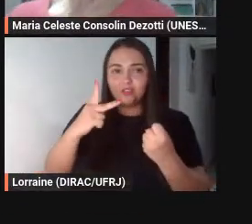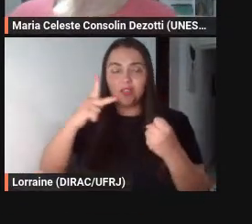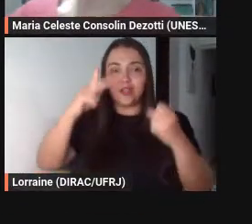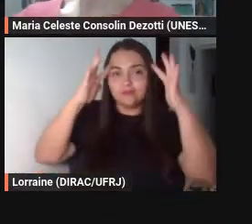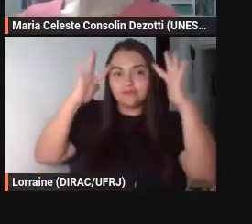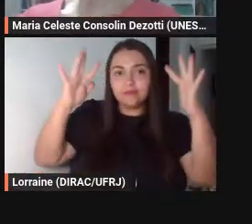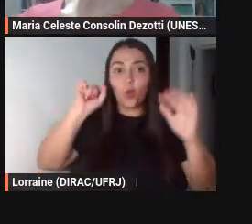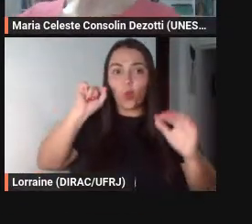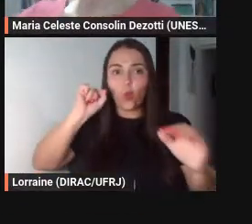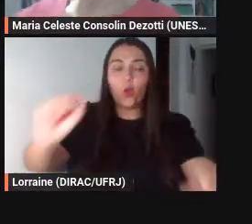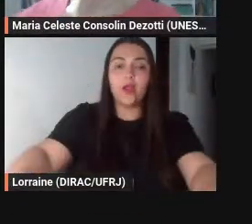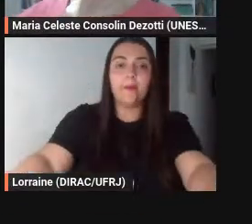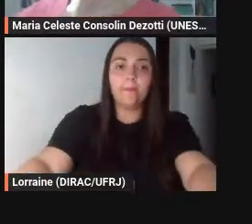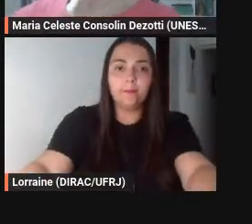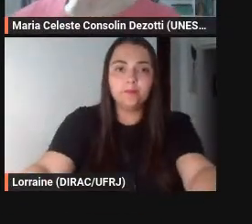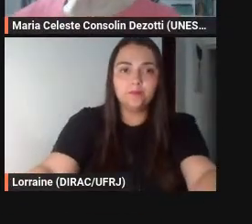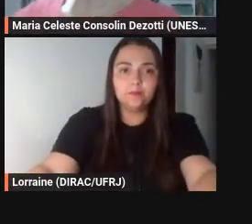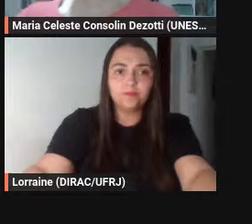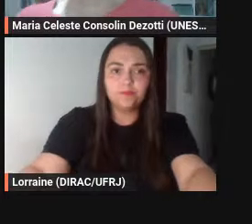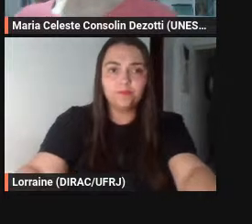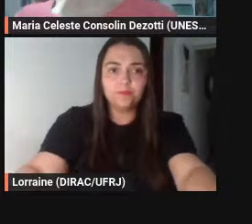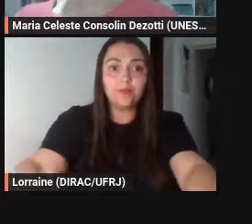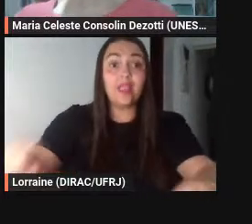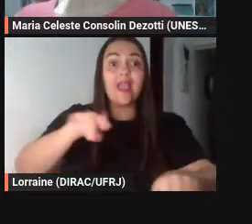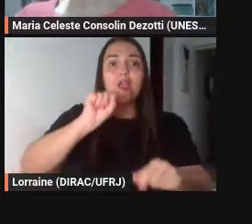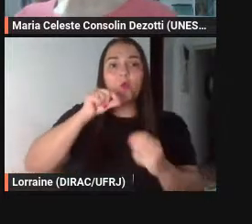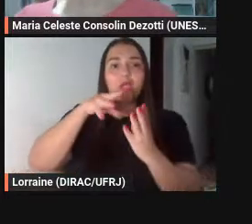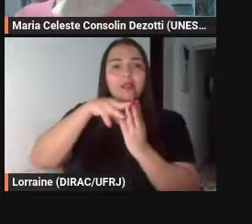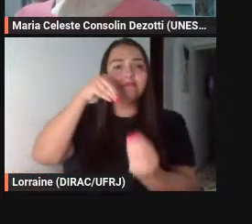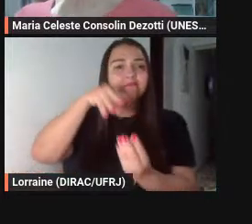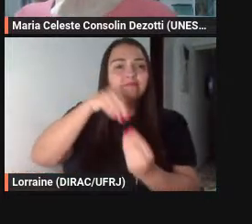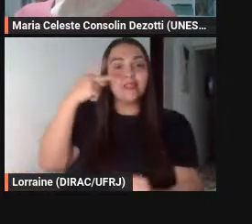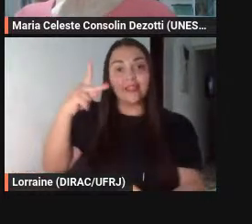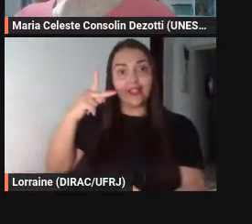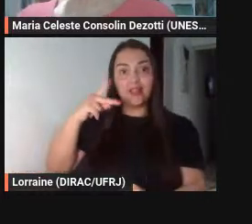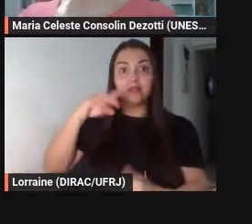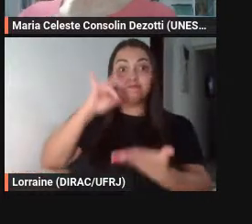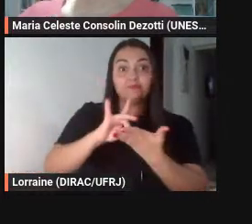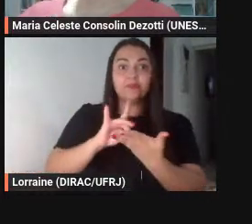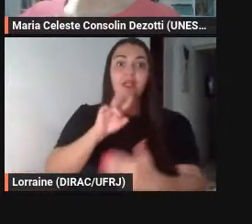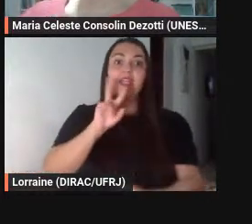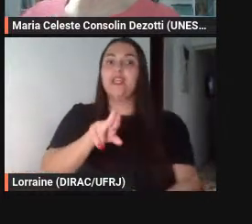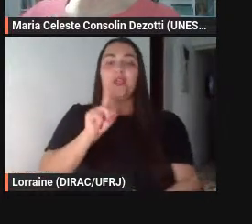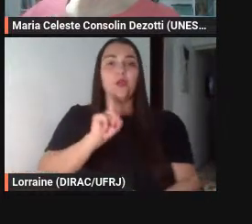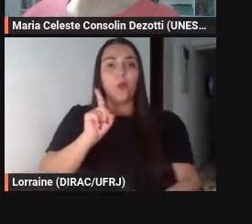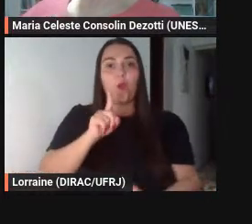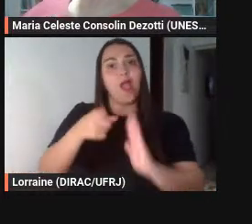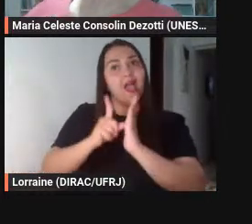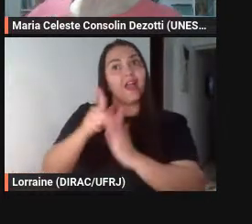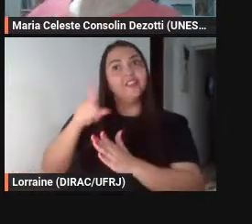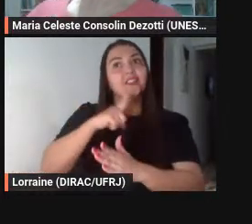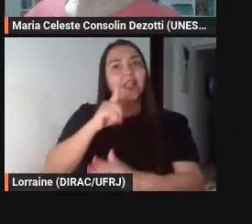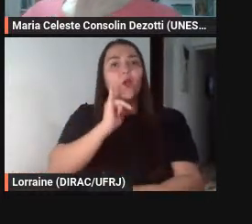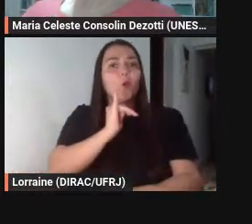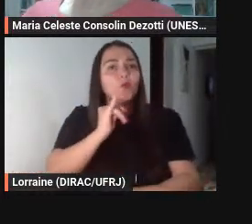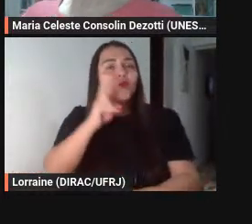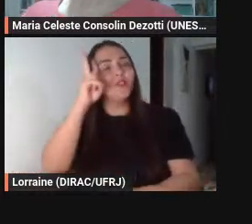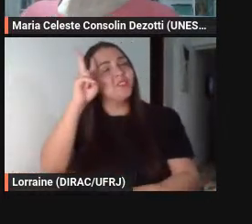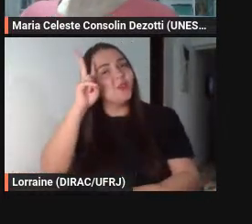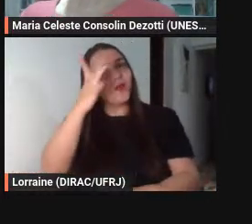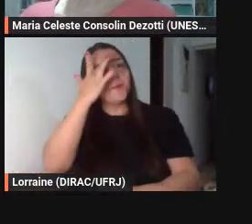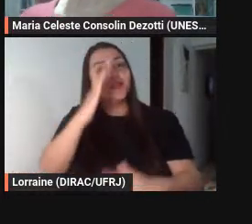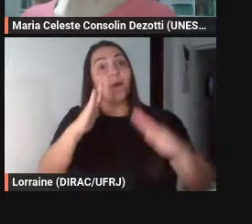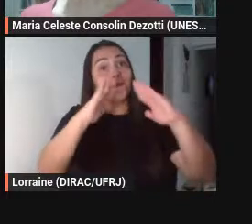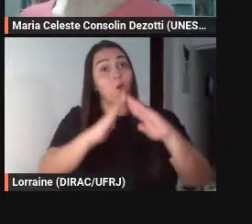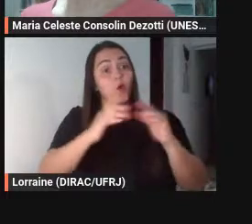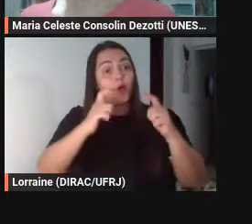e não de fato real como foi a narrativa do Leutíquides que contou a história de um habitante de